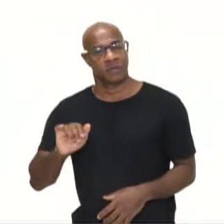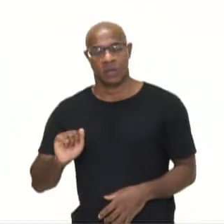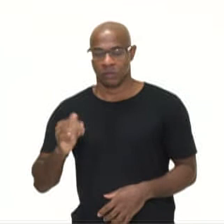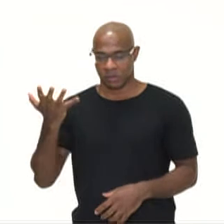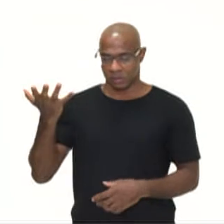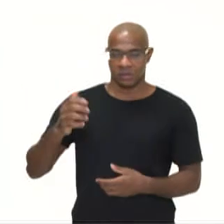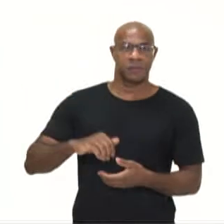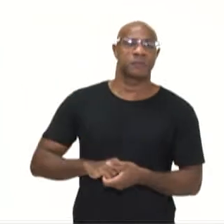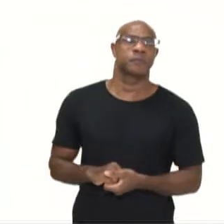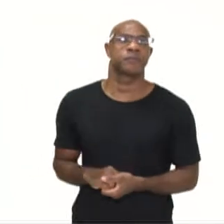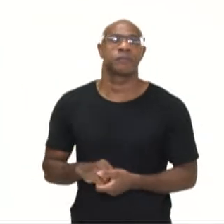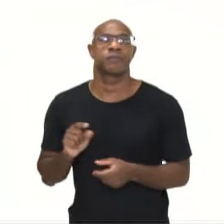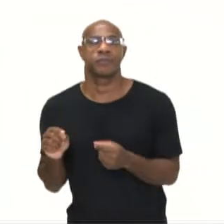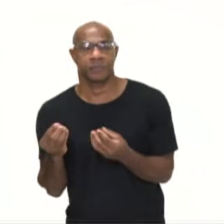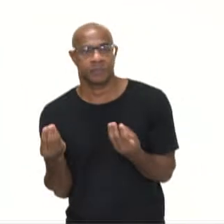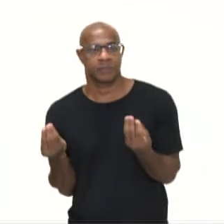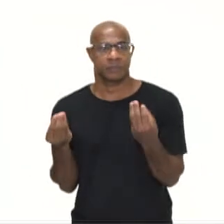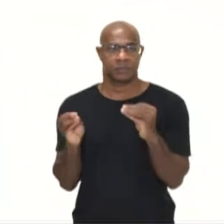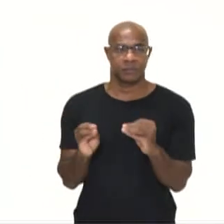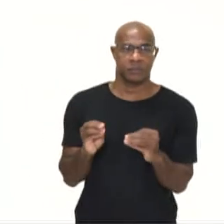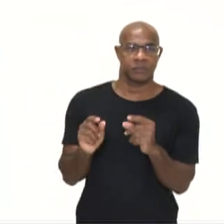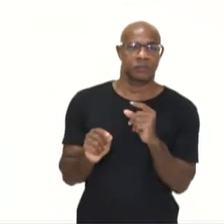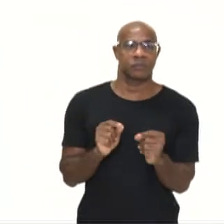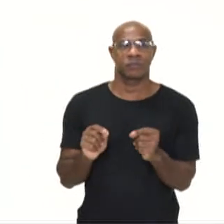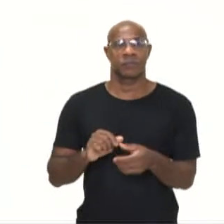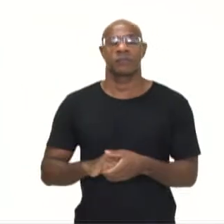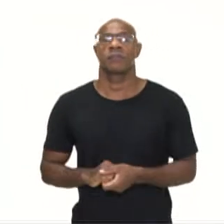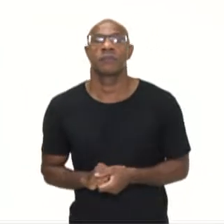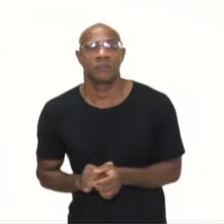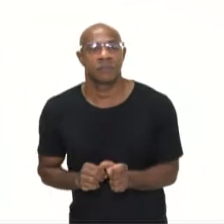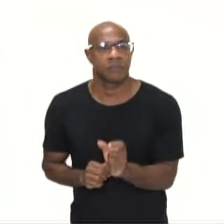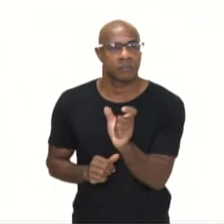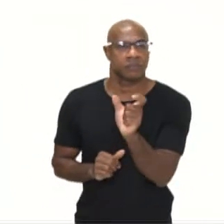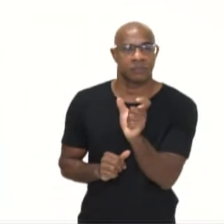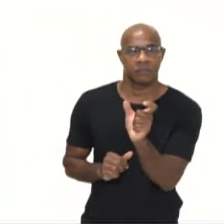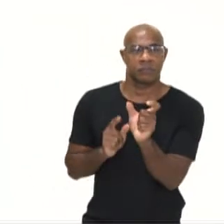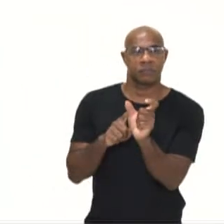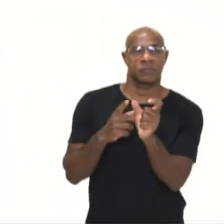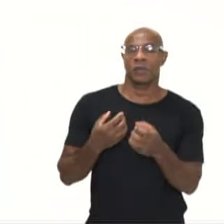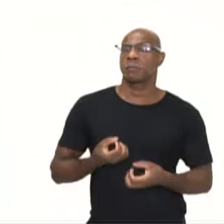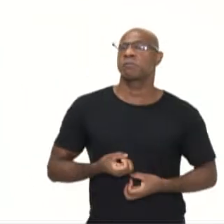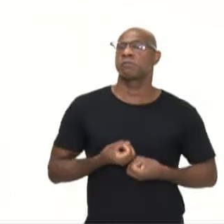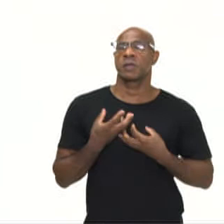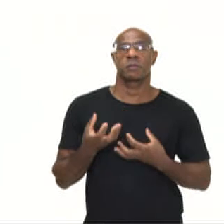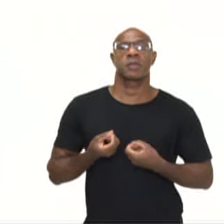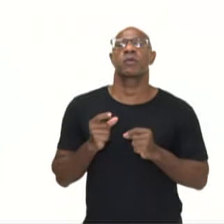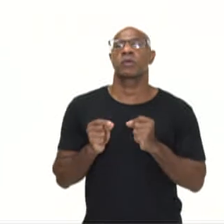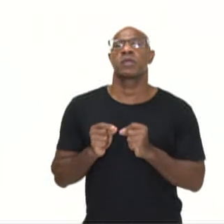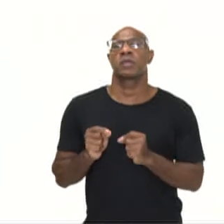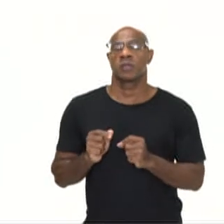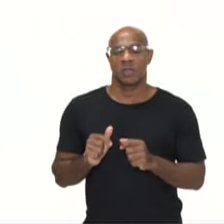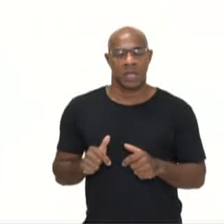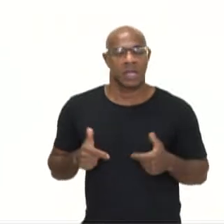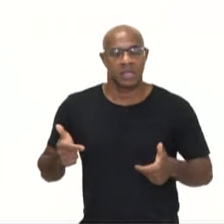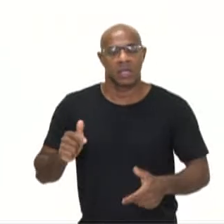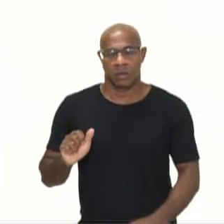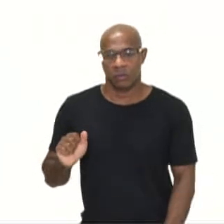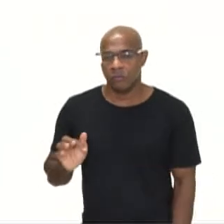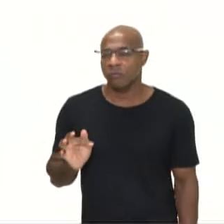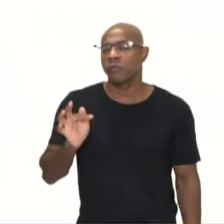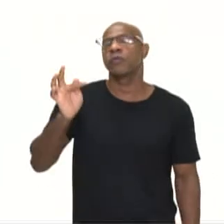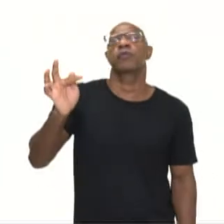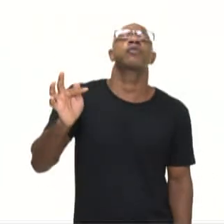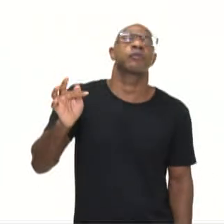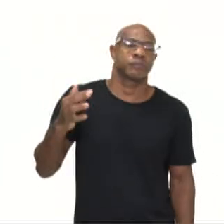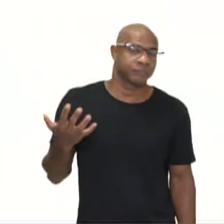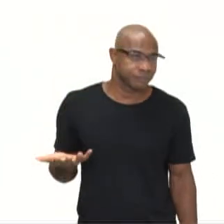colocaria lá, colocaria na carpeta para expressar ações futuras a respeito de outra passada.